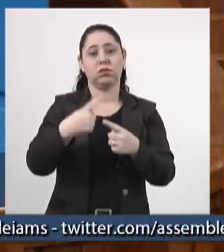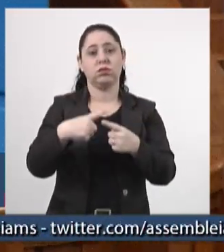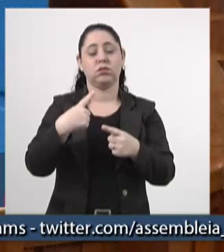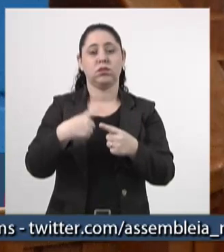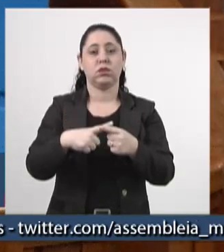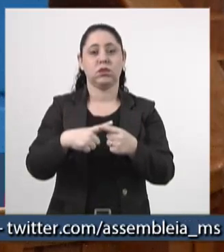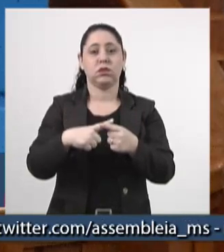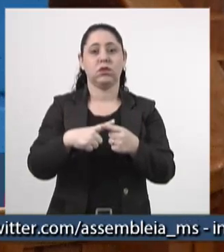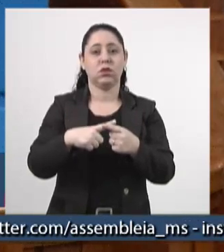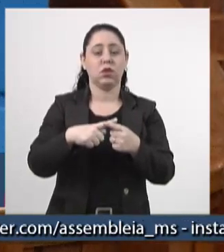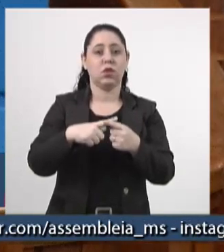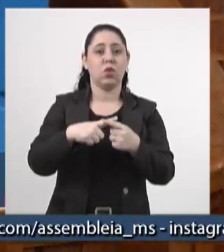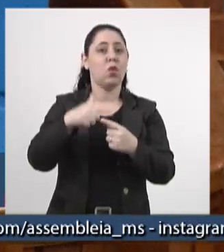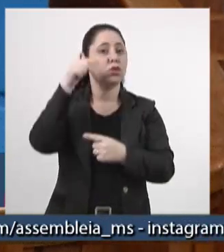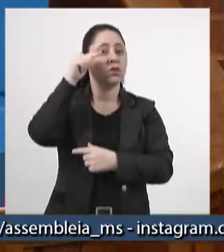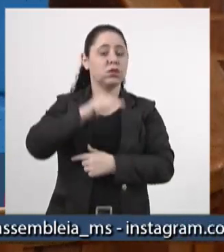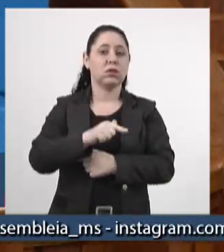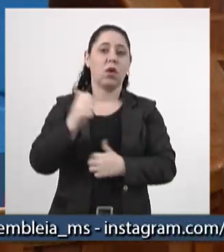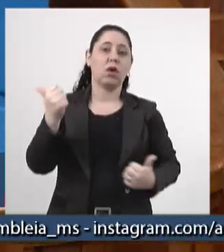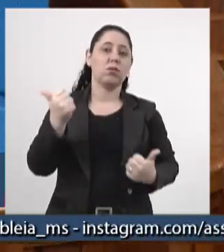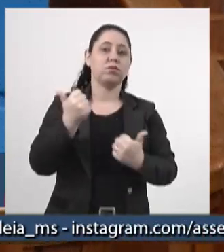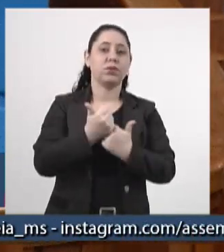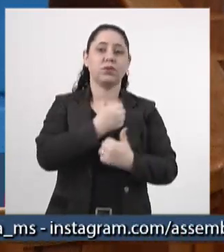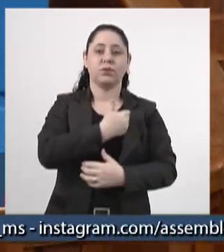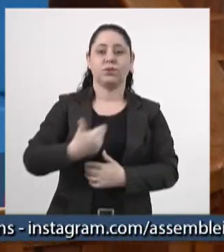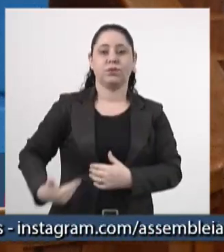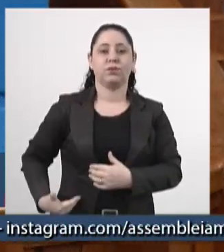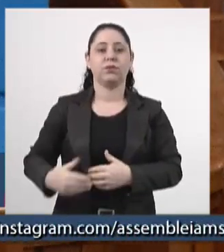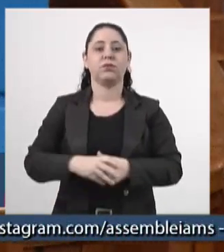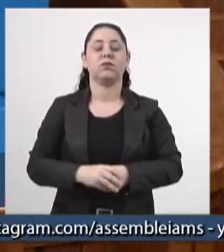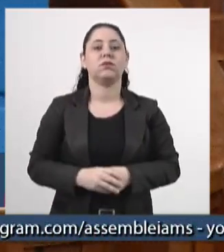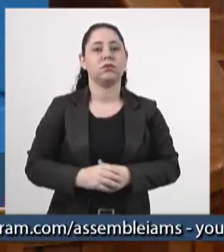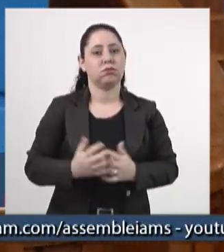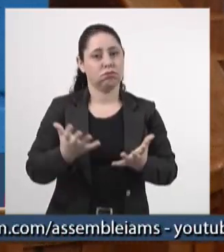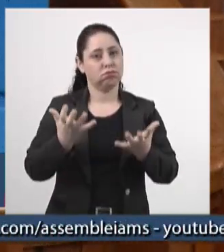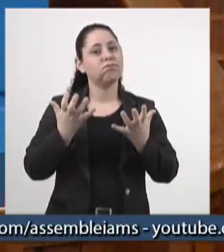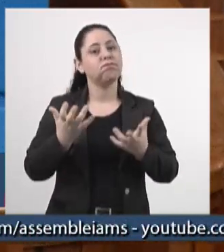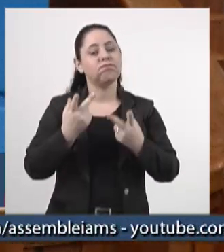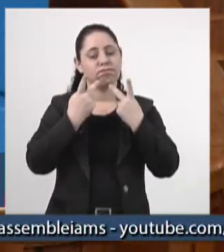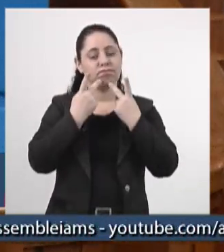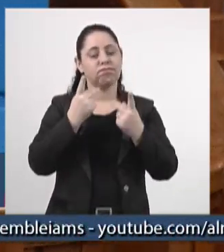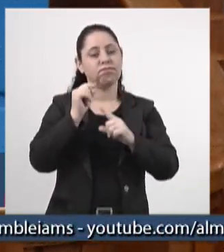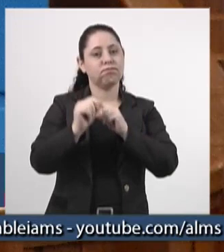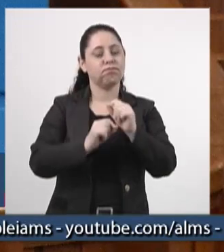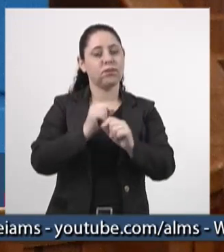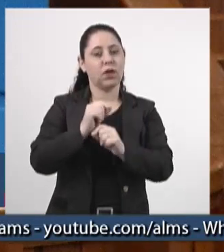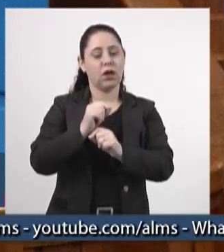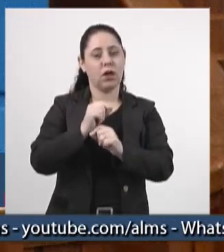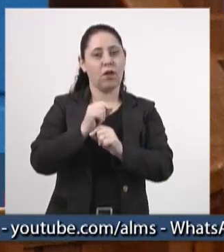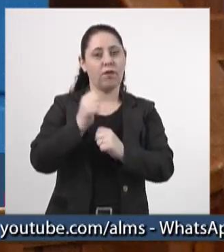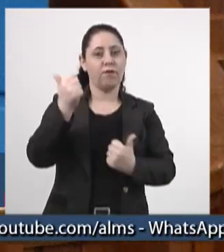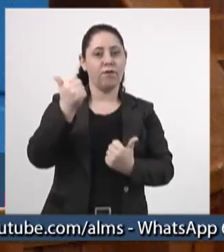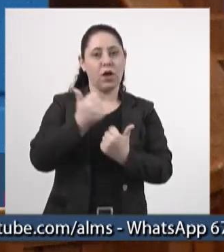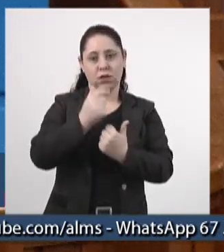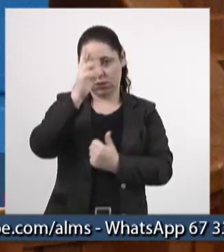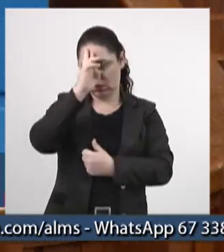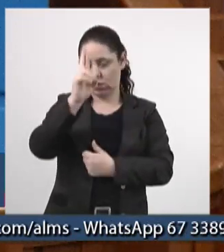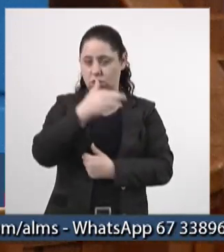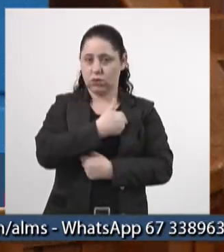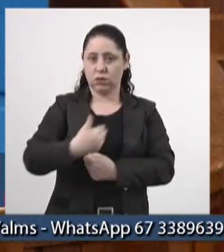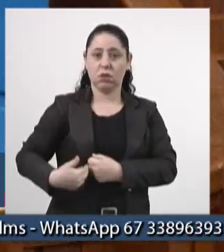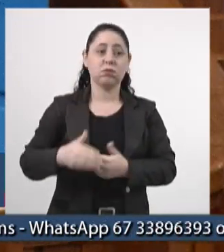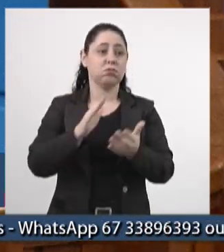conquistamos também o apoio do governador Eduardo Ríder. E aqui eu quero, até como vice-líder do governo, quero